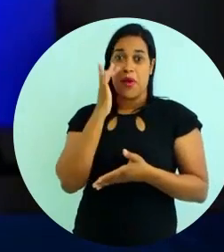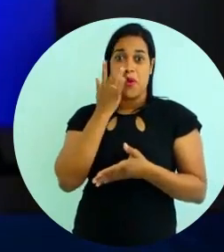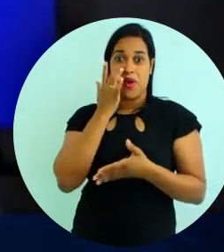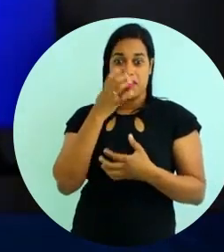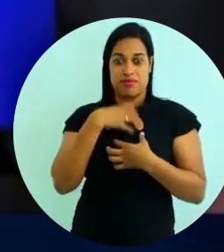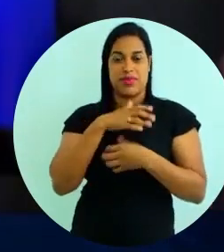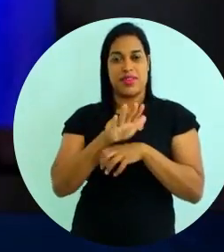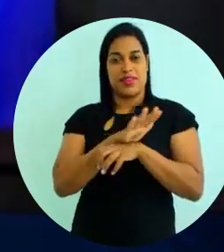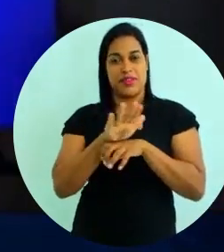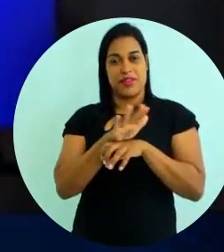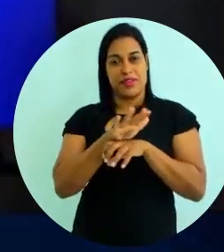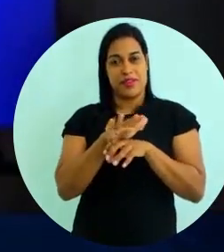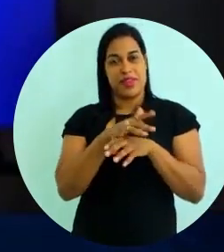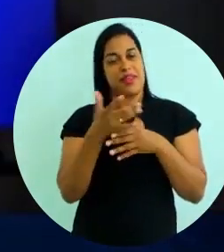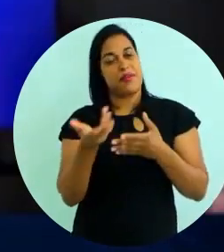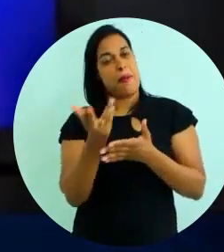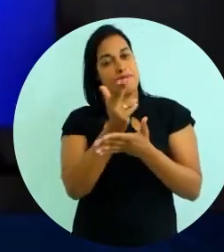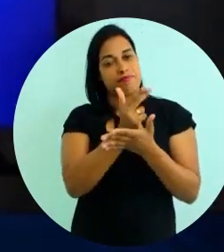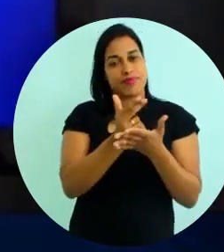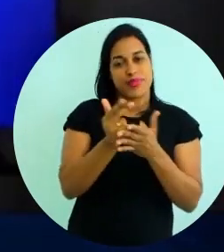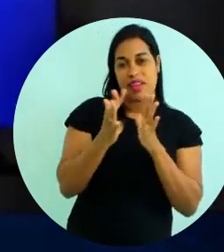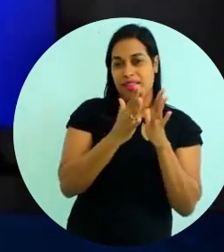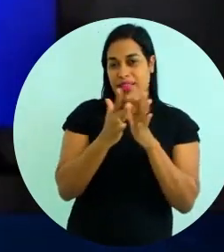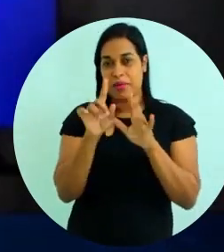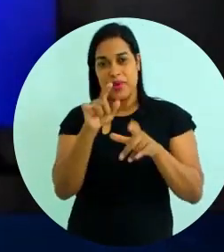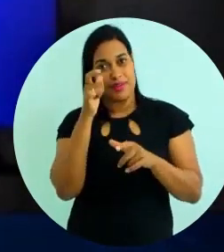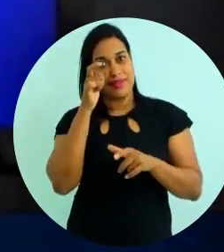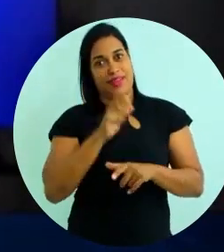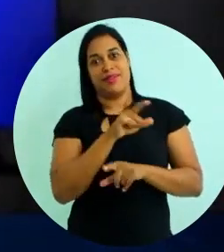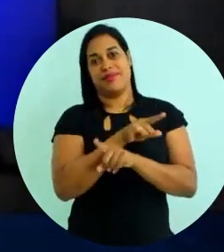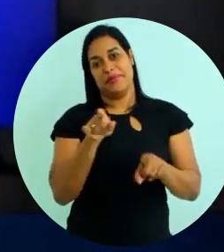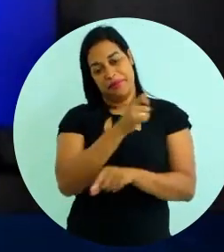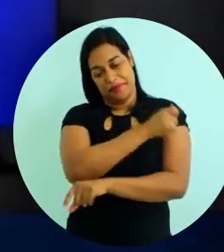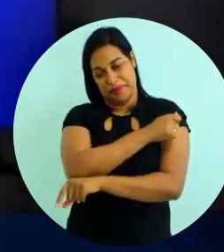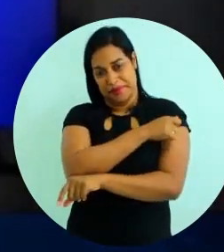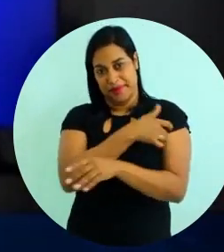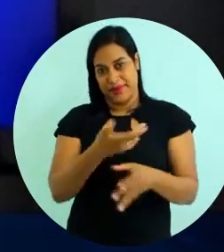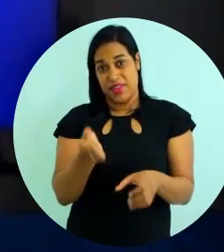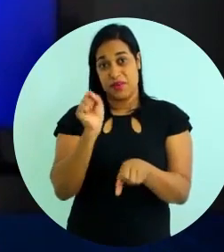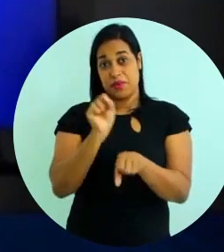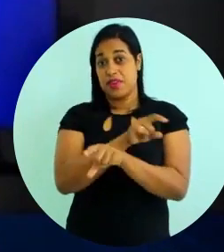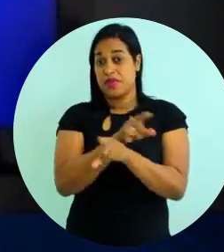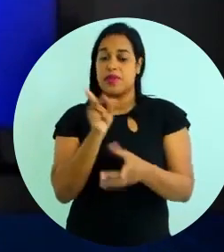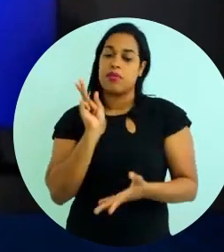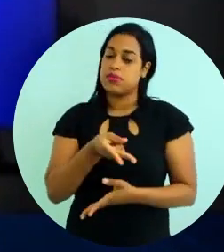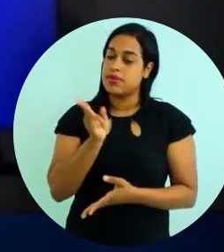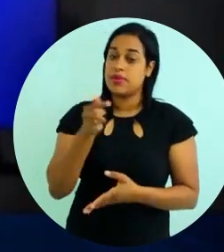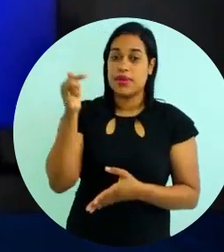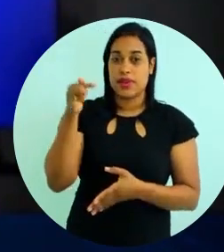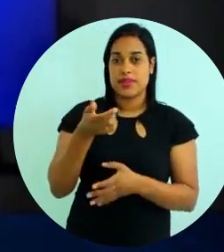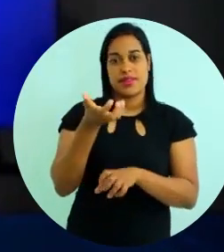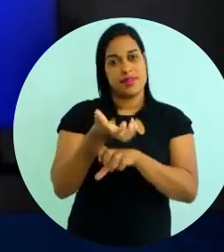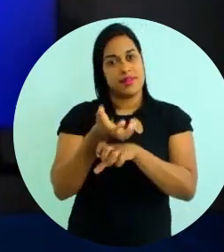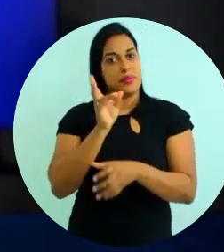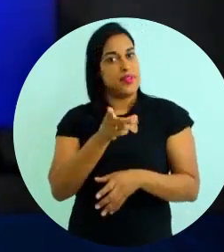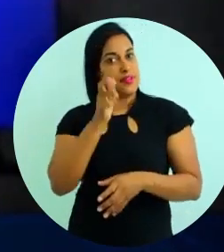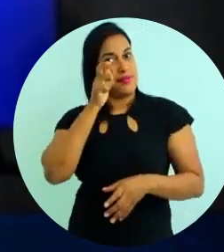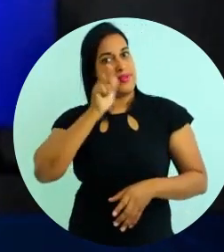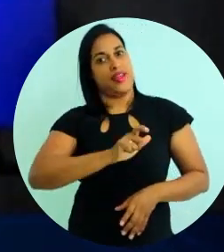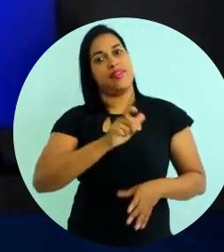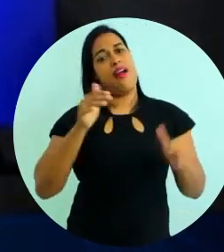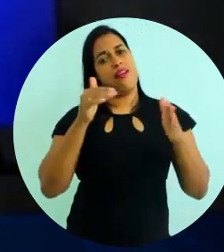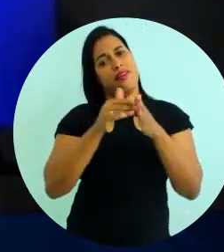torna a videoaula um pouco mais lúdica, um pouco mais interessante. Então eu espero que vocês acompanhem essa disciplina com bastante